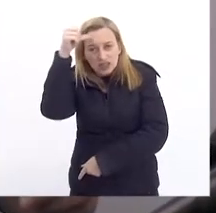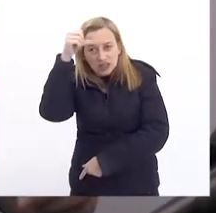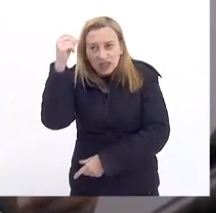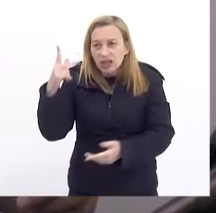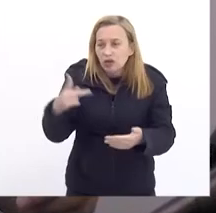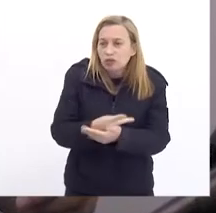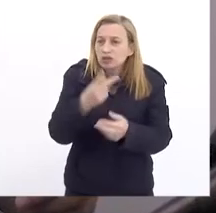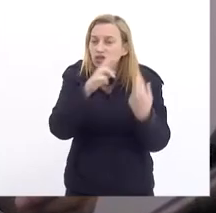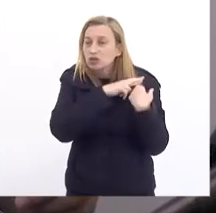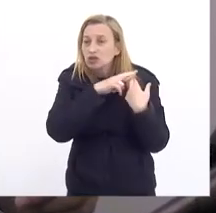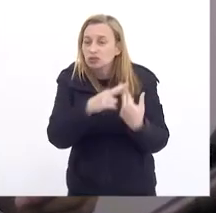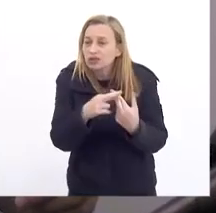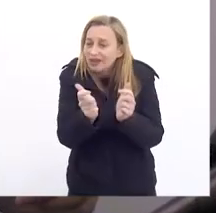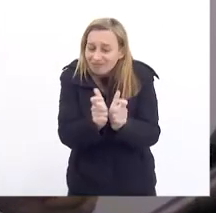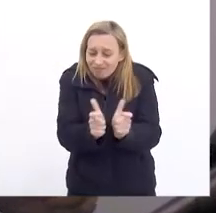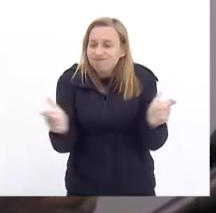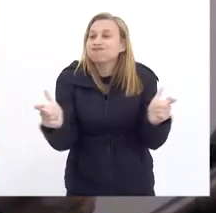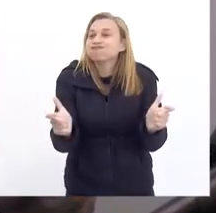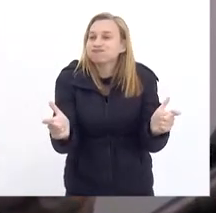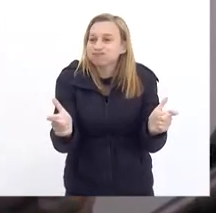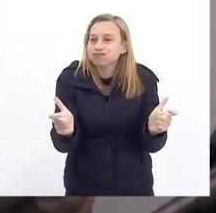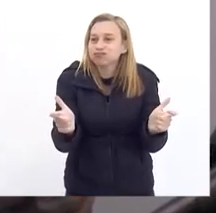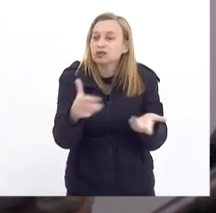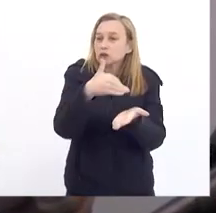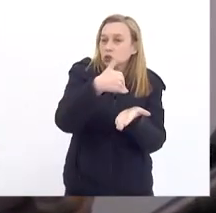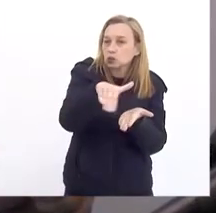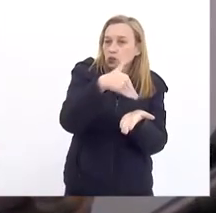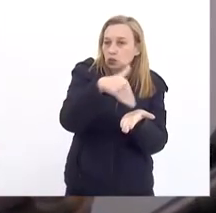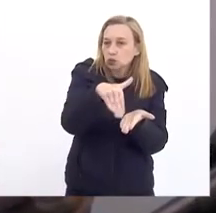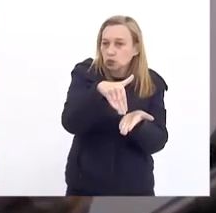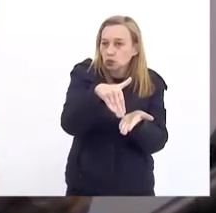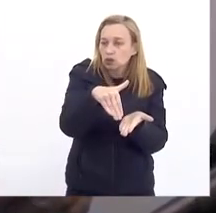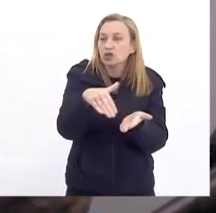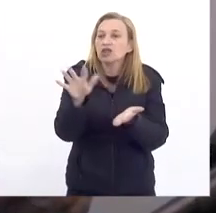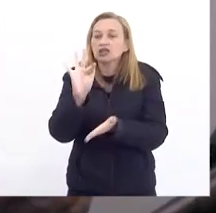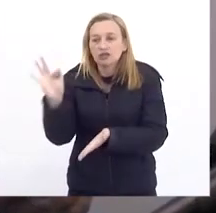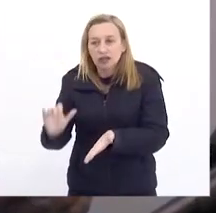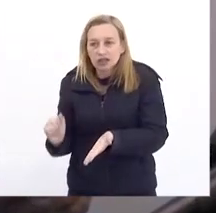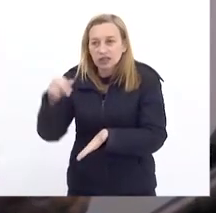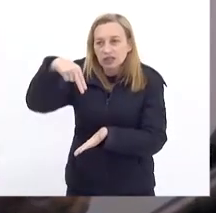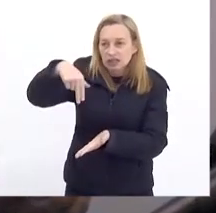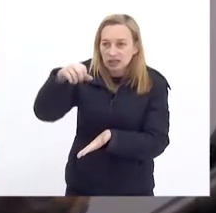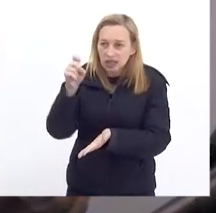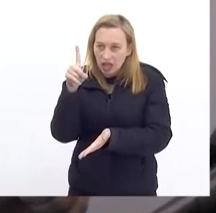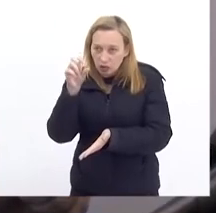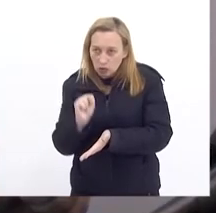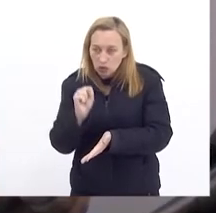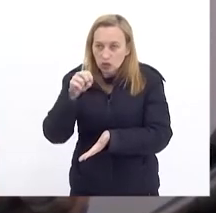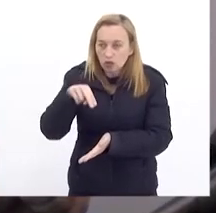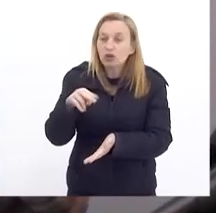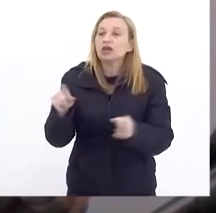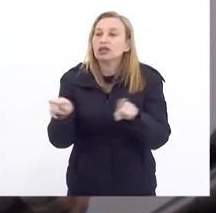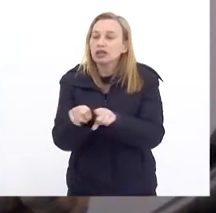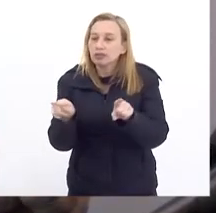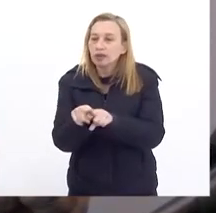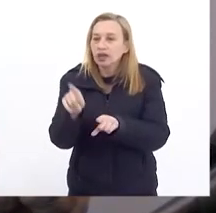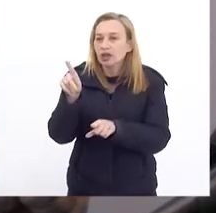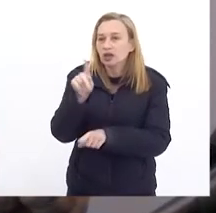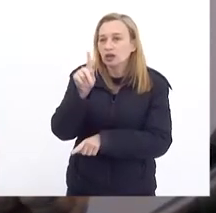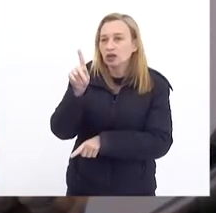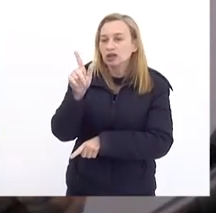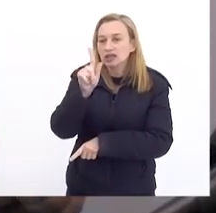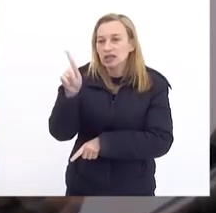responsabilidade imensa do secretário de Fazenda Nelson Rocha e do secretário Luiz Zamit, que